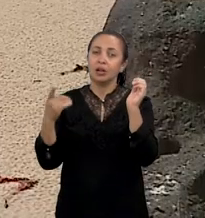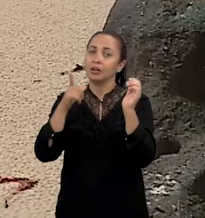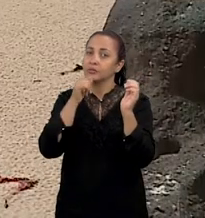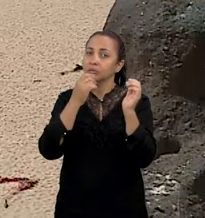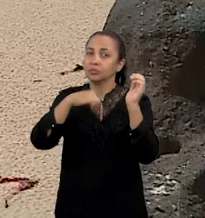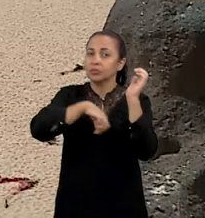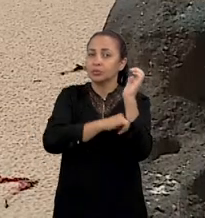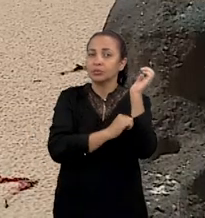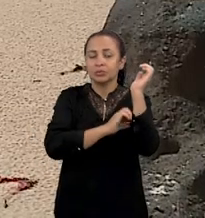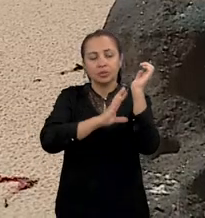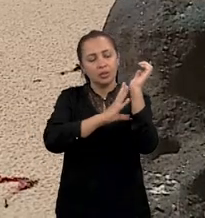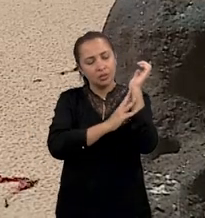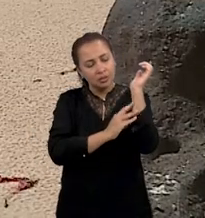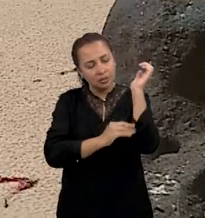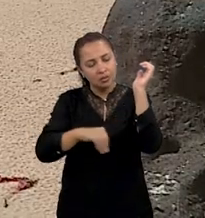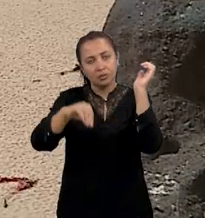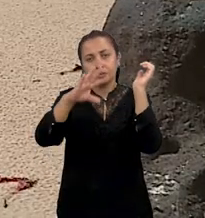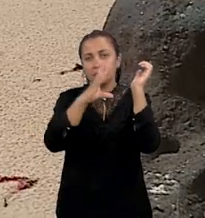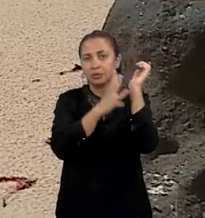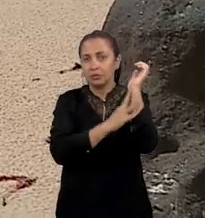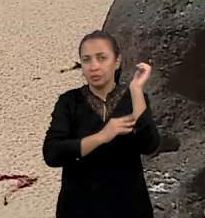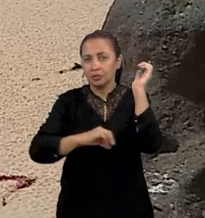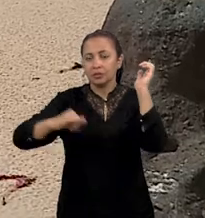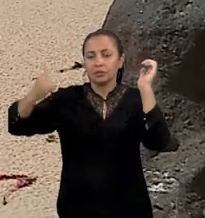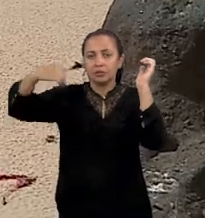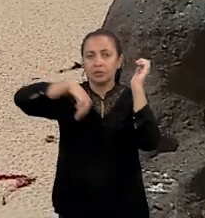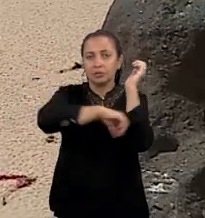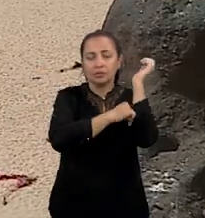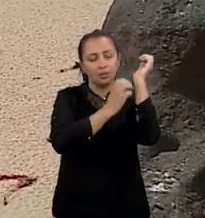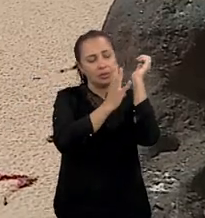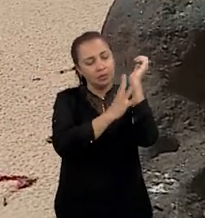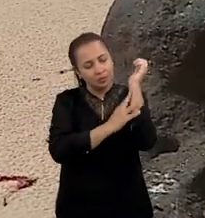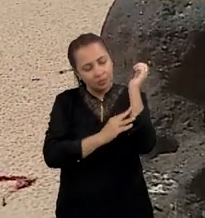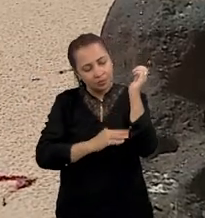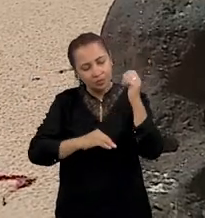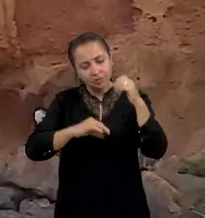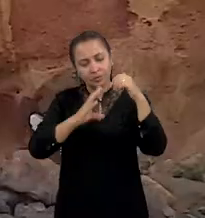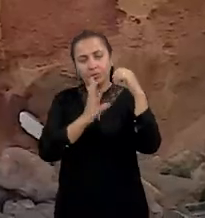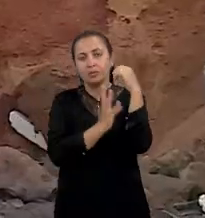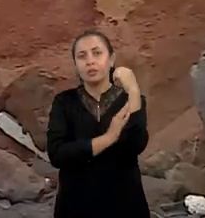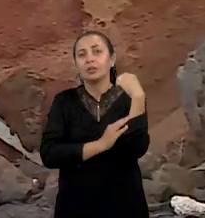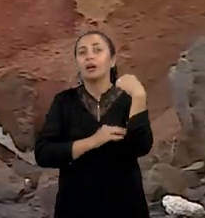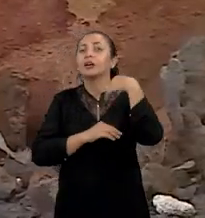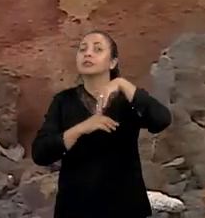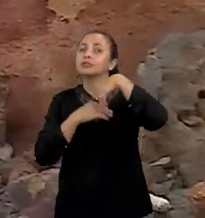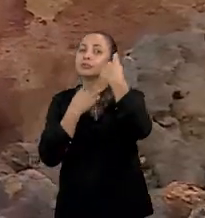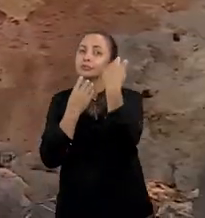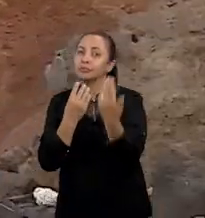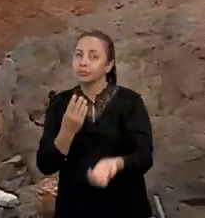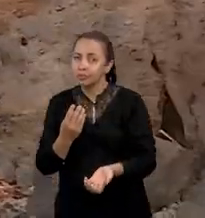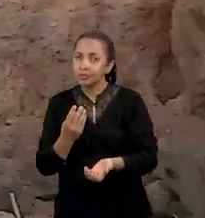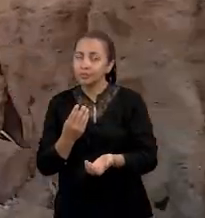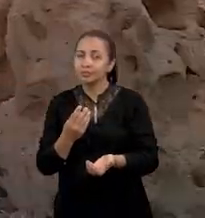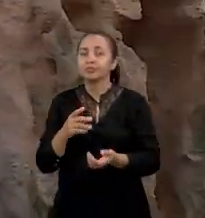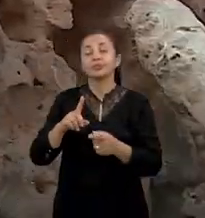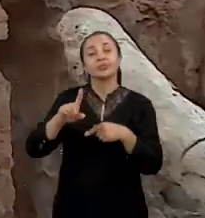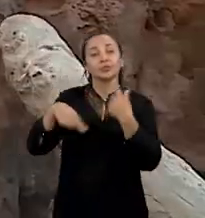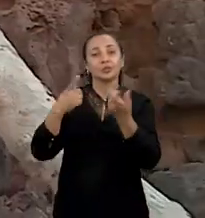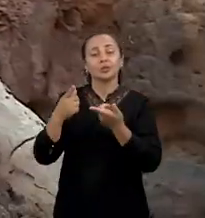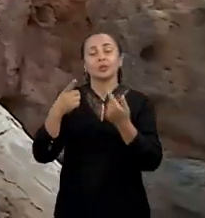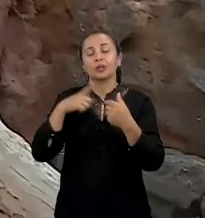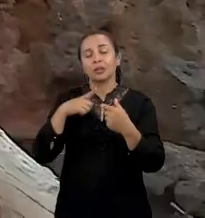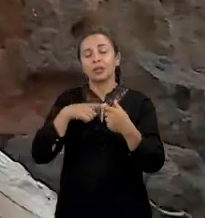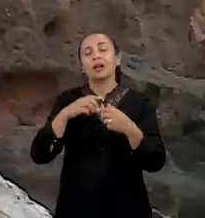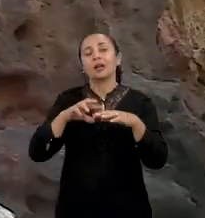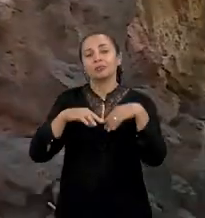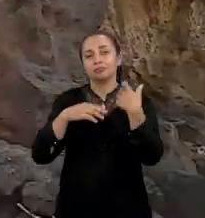e ele vai desgastando. Daí, esse material fica sem base e, com